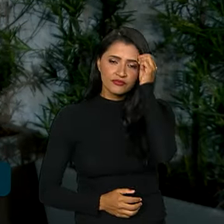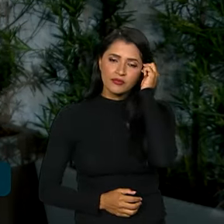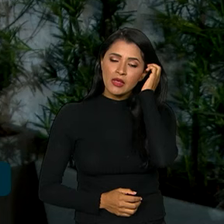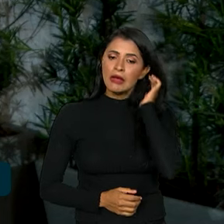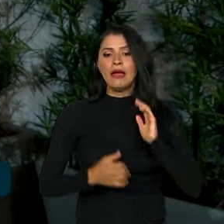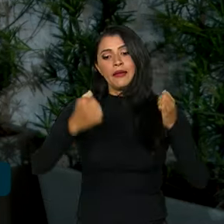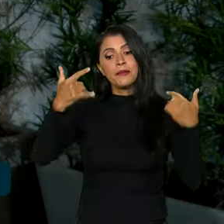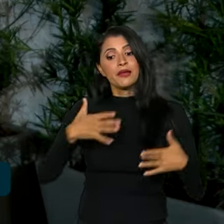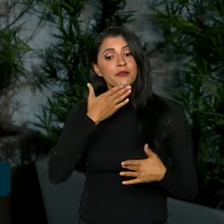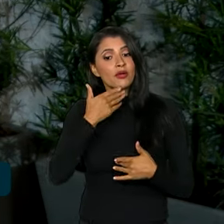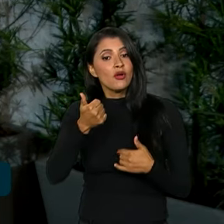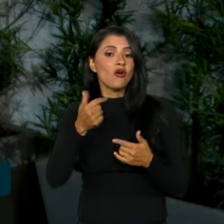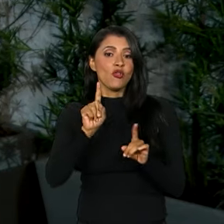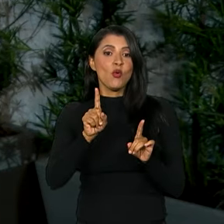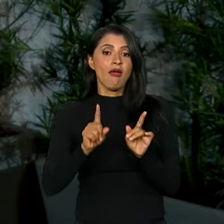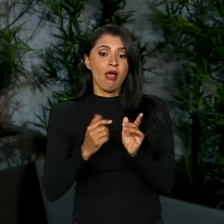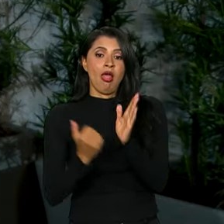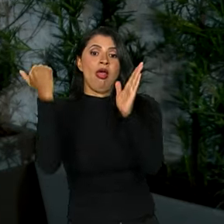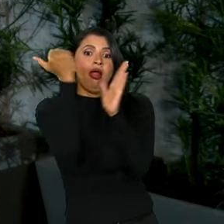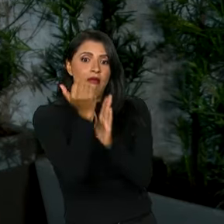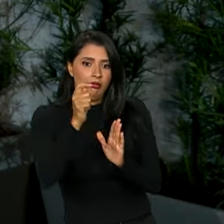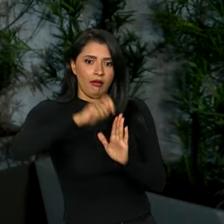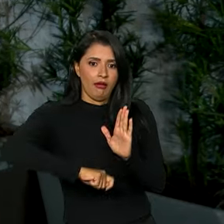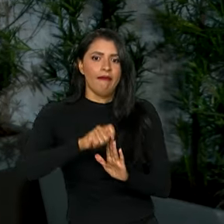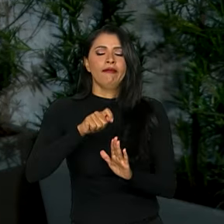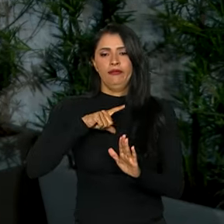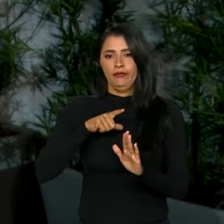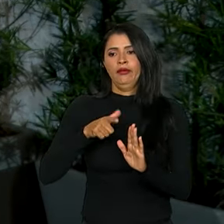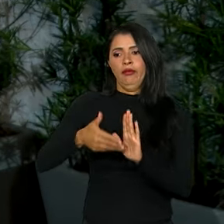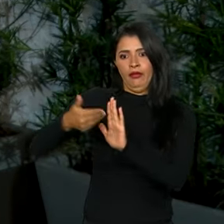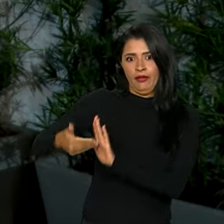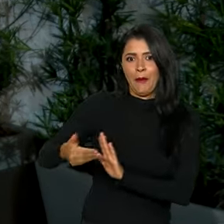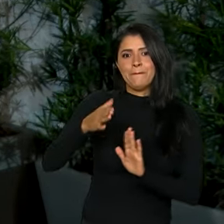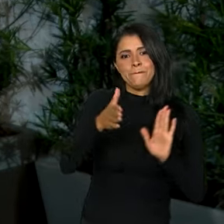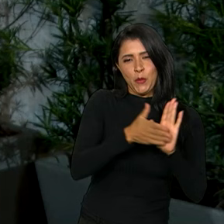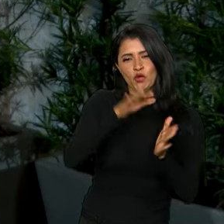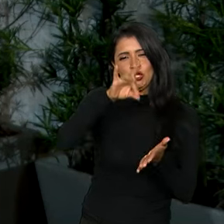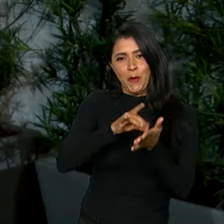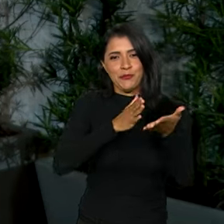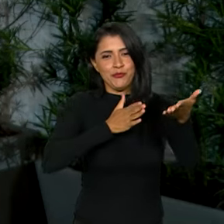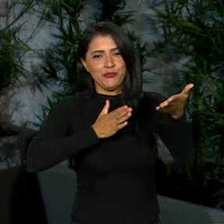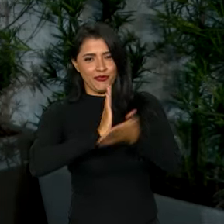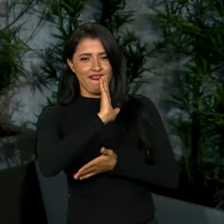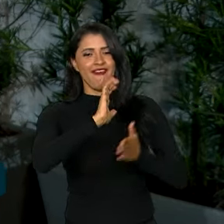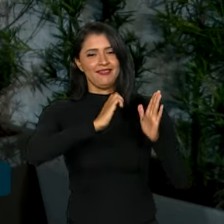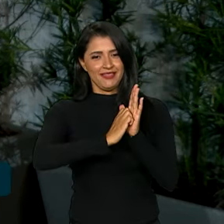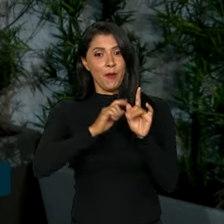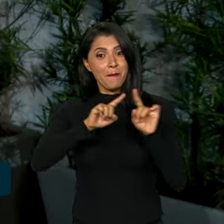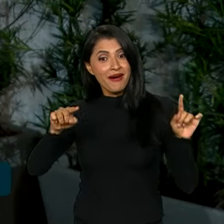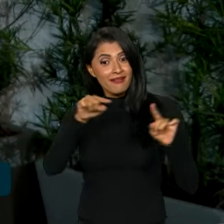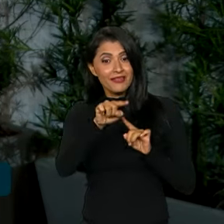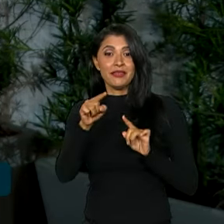Explicando melhor o eu disse anteriormente, não é o aumento da carga tributária que muitas exceções à proposta original foram aprovadas no Senado, mas essa